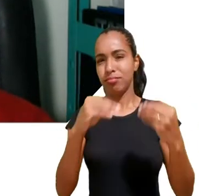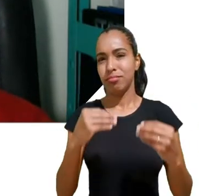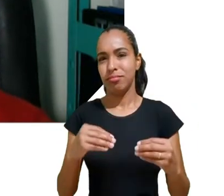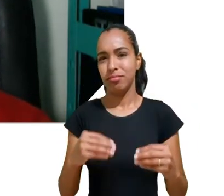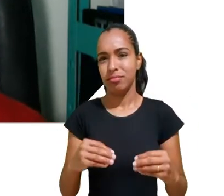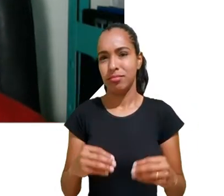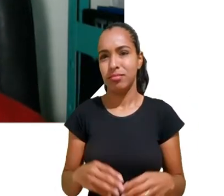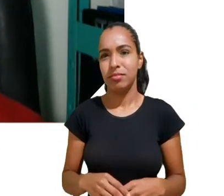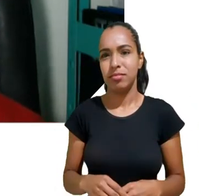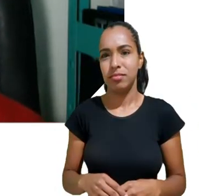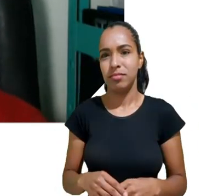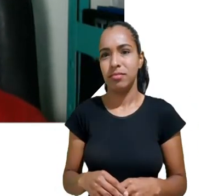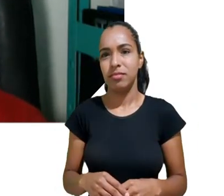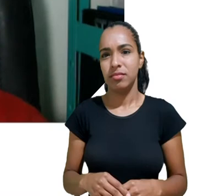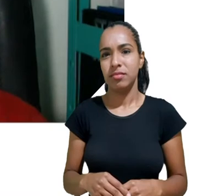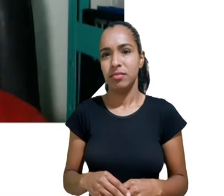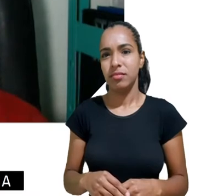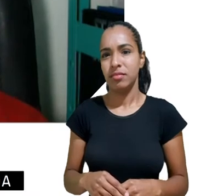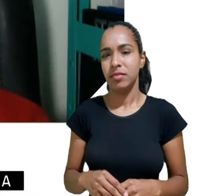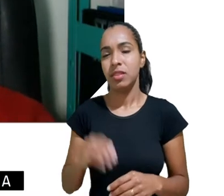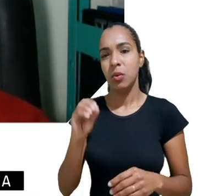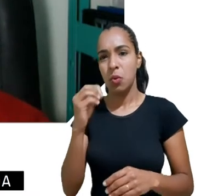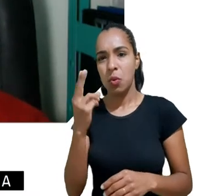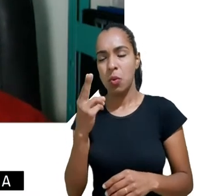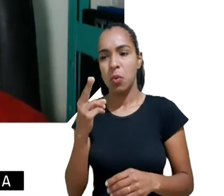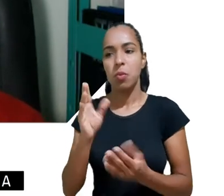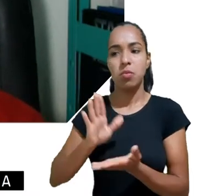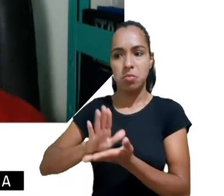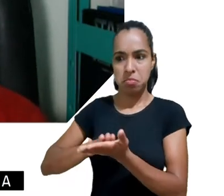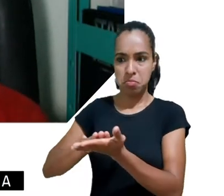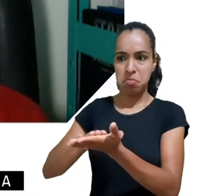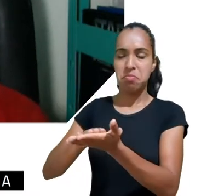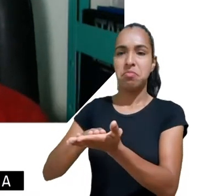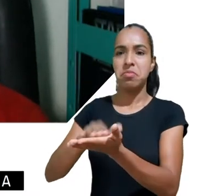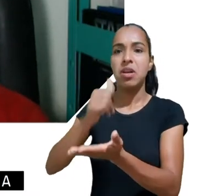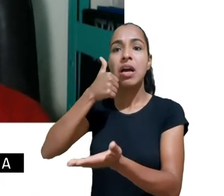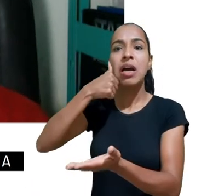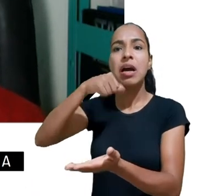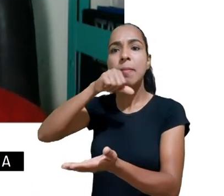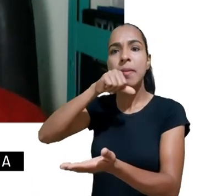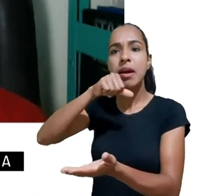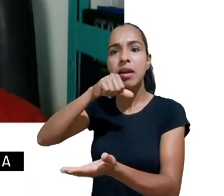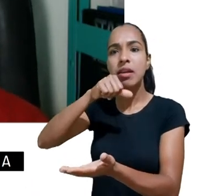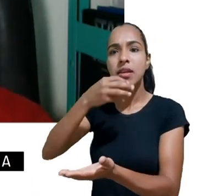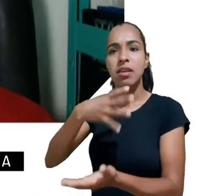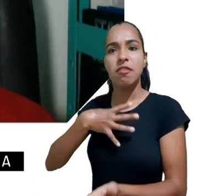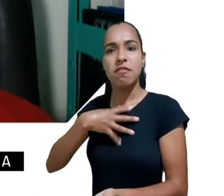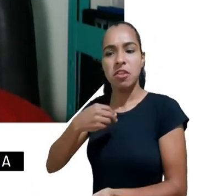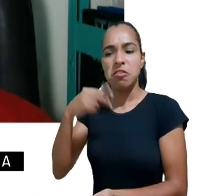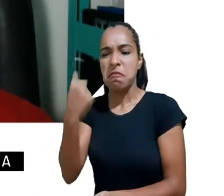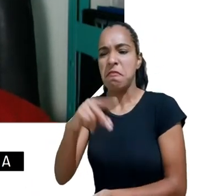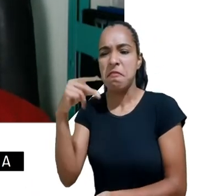imagem que uma mãe agrida uma criança piadas do tipo